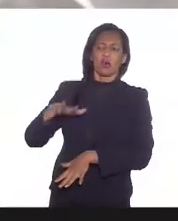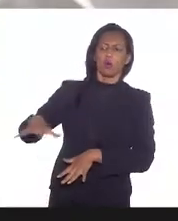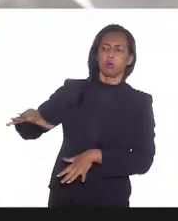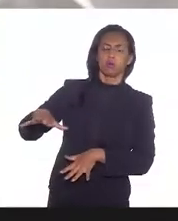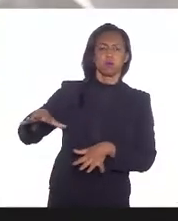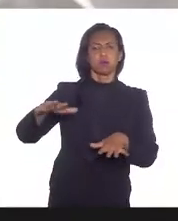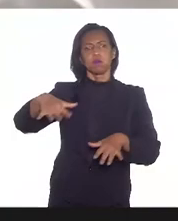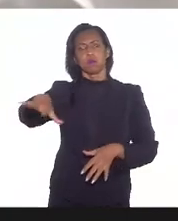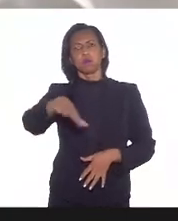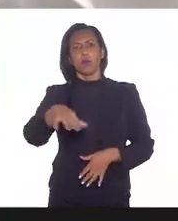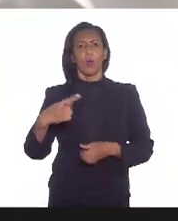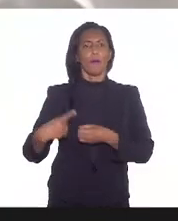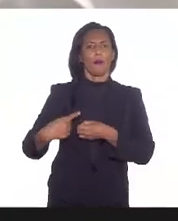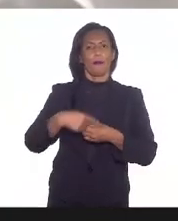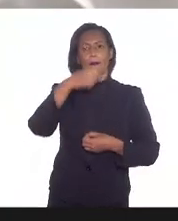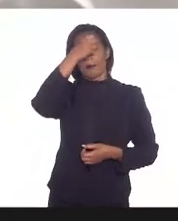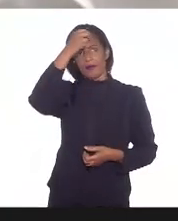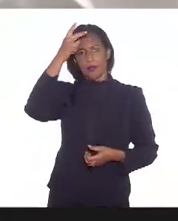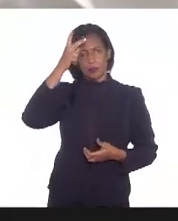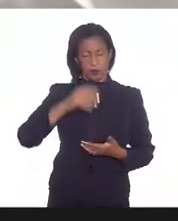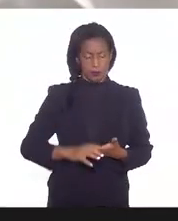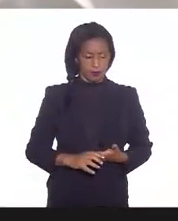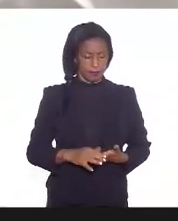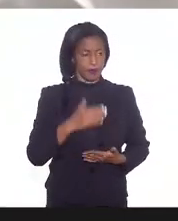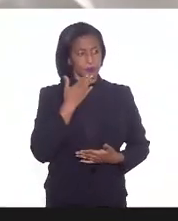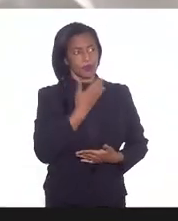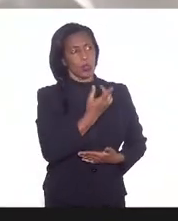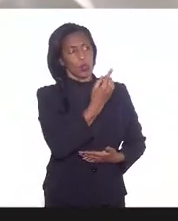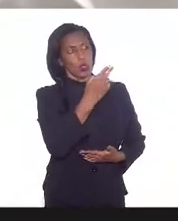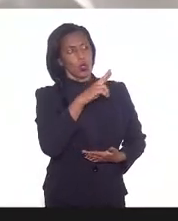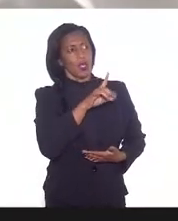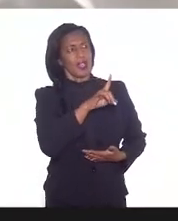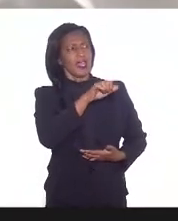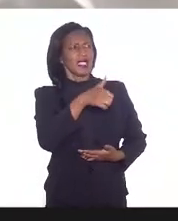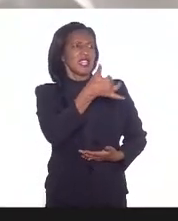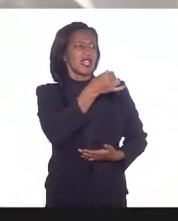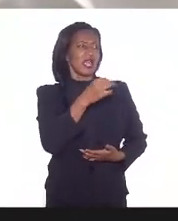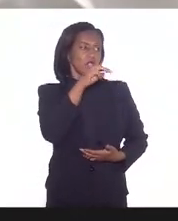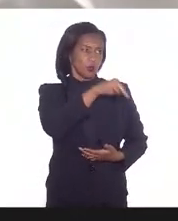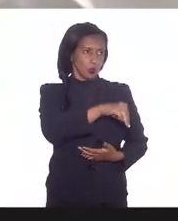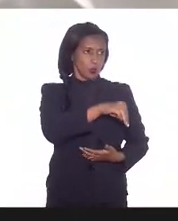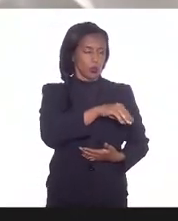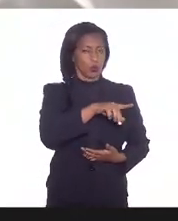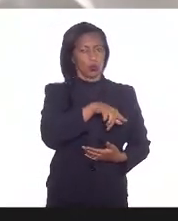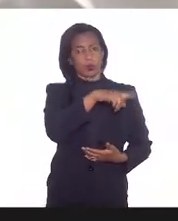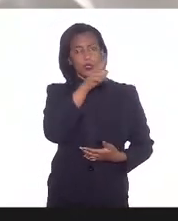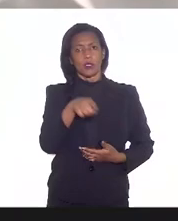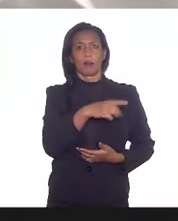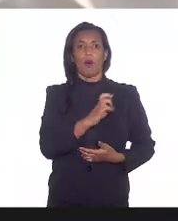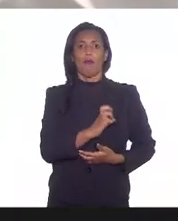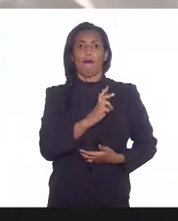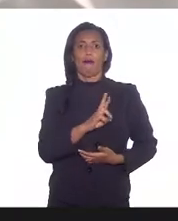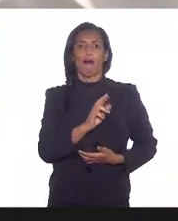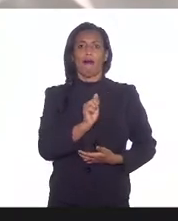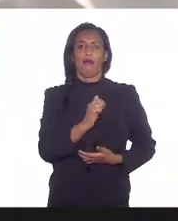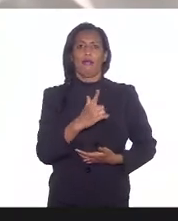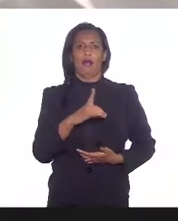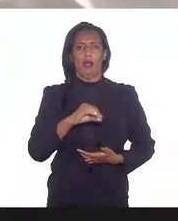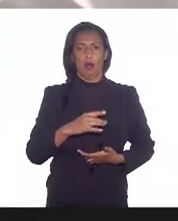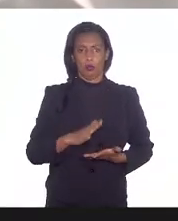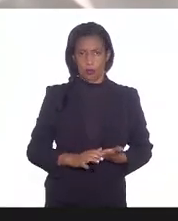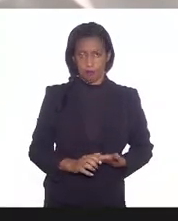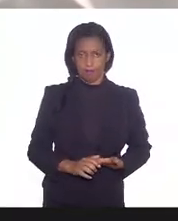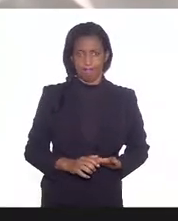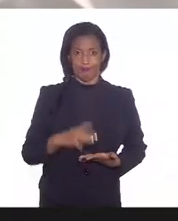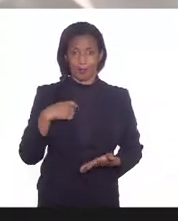nesses dois municípios. Doutora Daisy, vou pedir para a senhora falar por dez minutos, em seguida, doutora Heralda, por dez minutos e eu vou ser bem